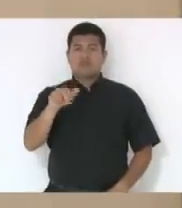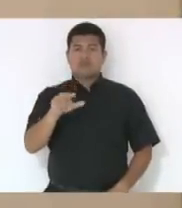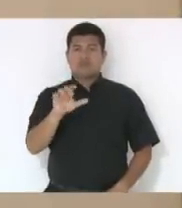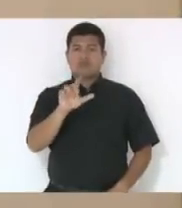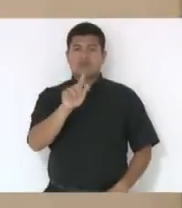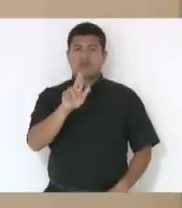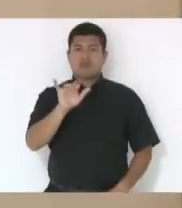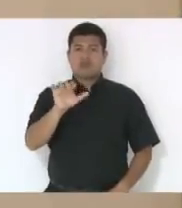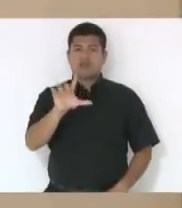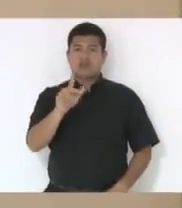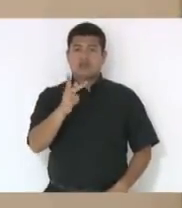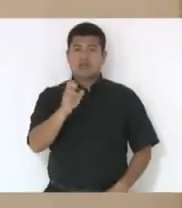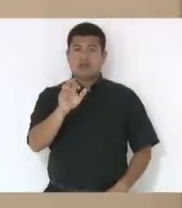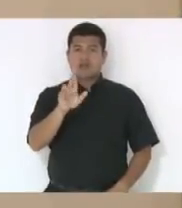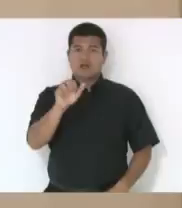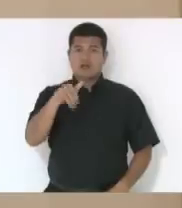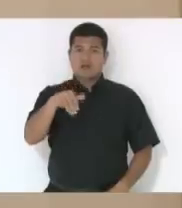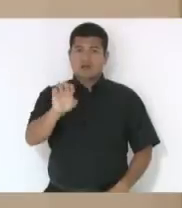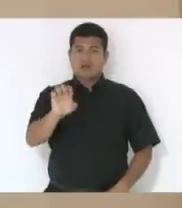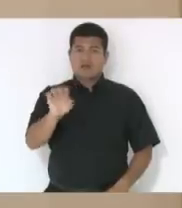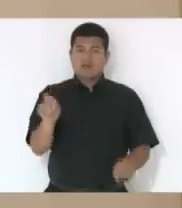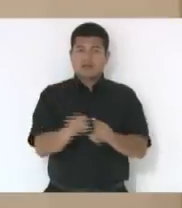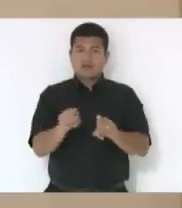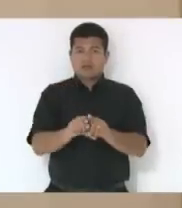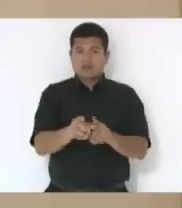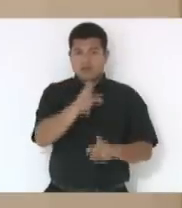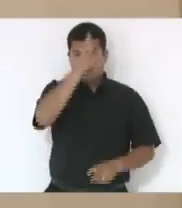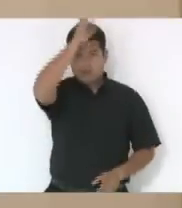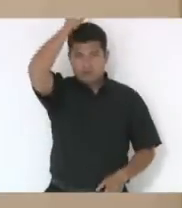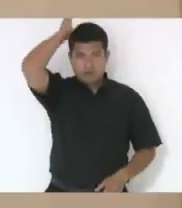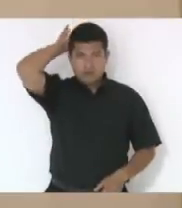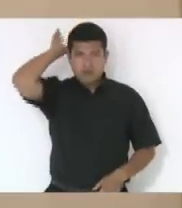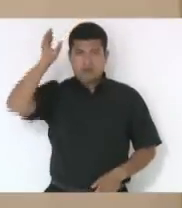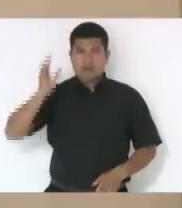Pereira Gali e os bombeiros comunitários